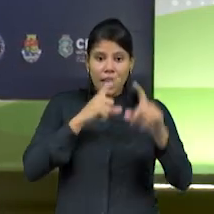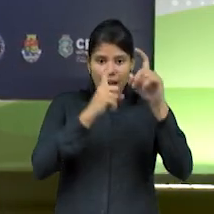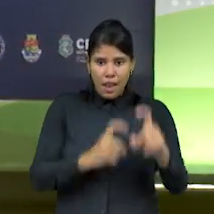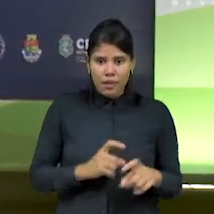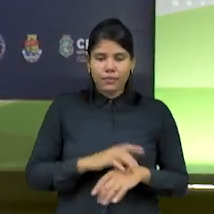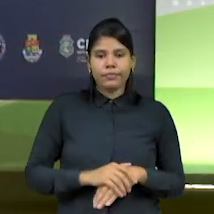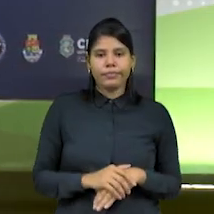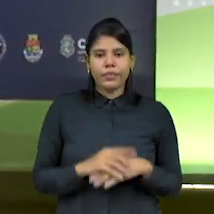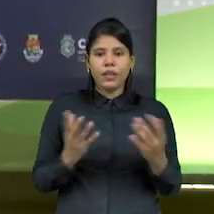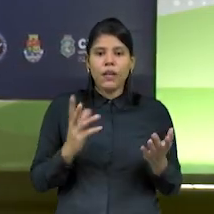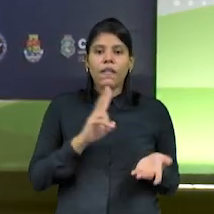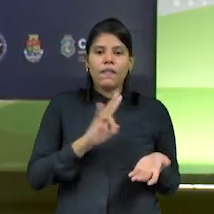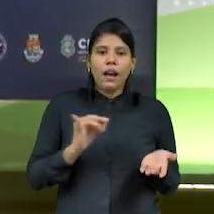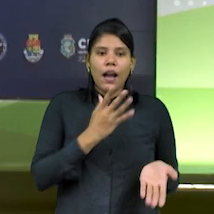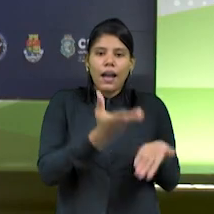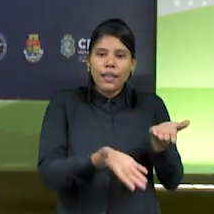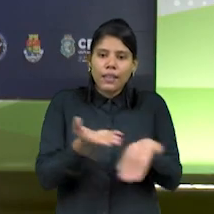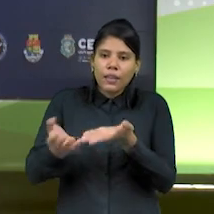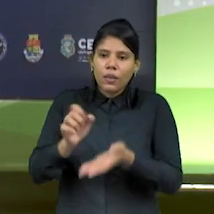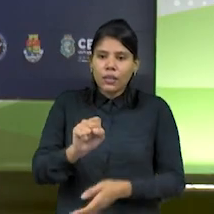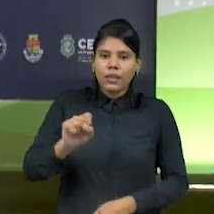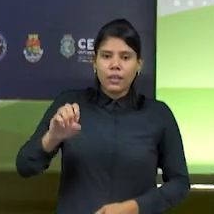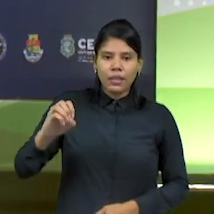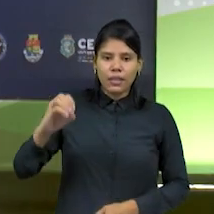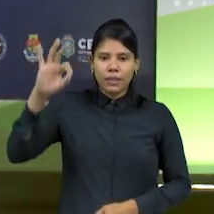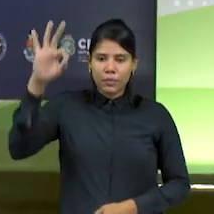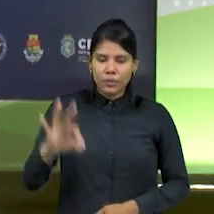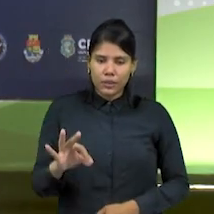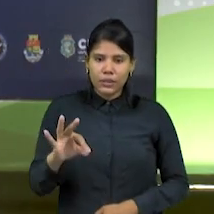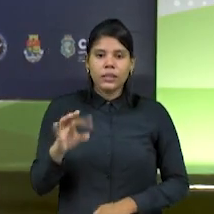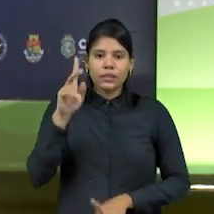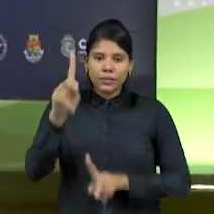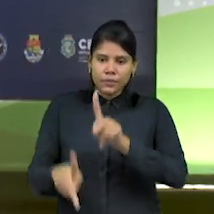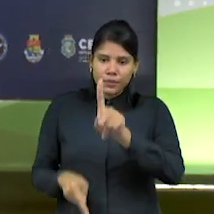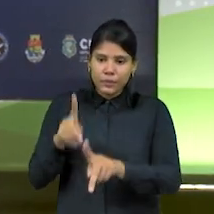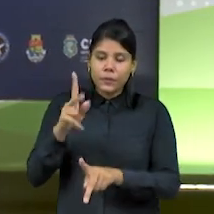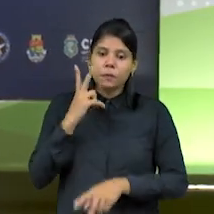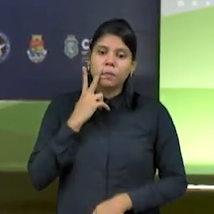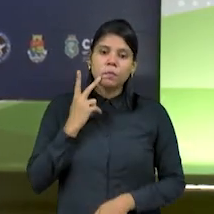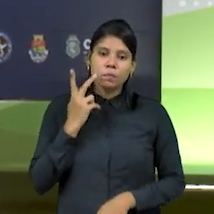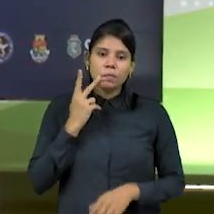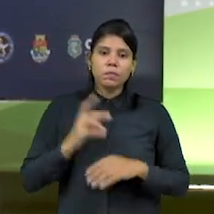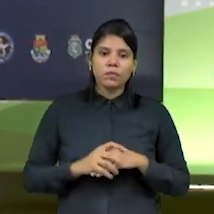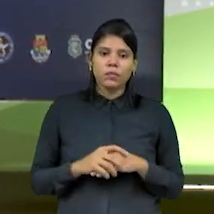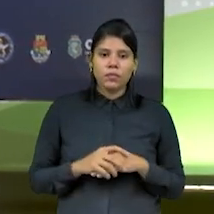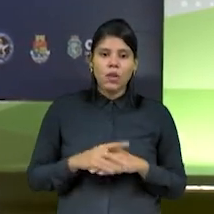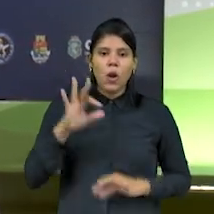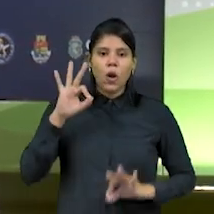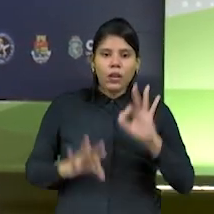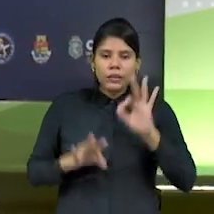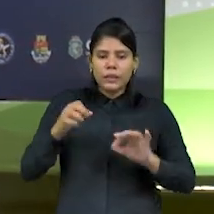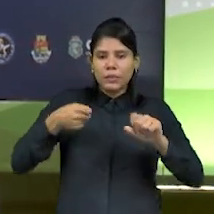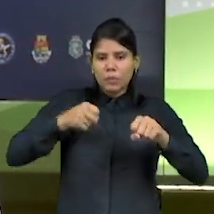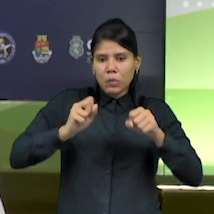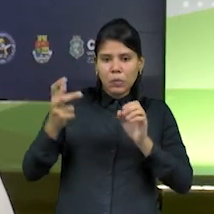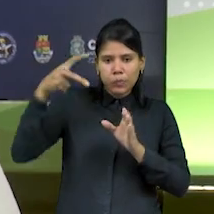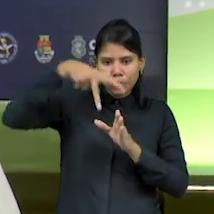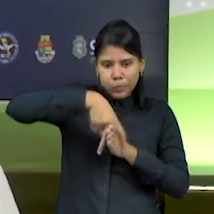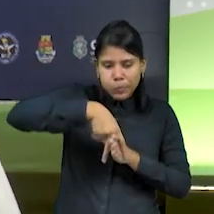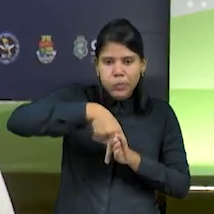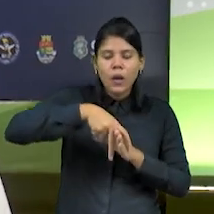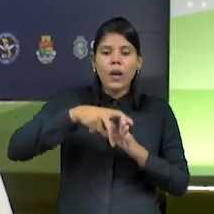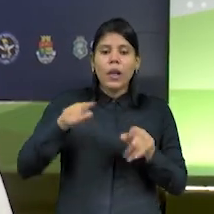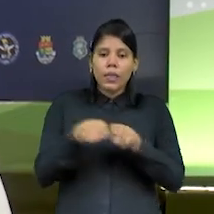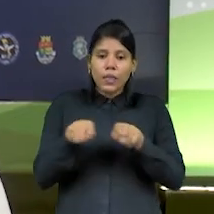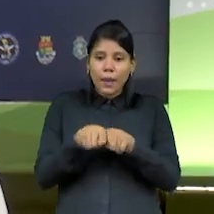de policiais, altamente preparado, de forma ostensiva, motorizadas, e que também